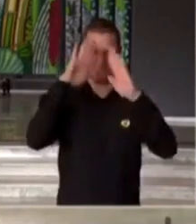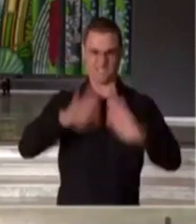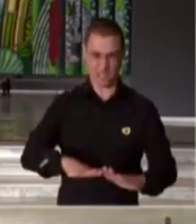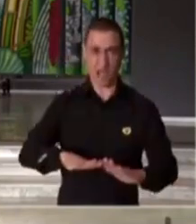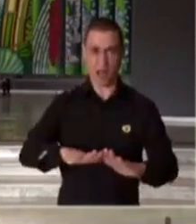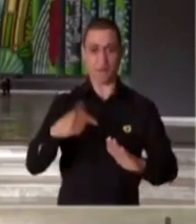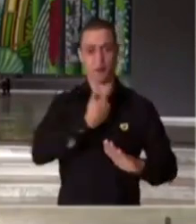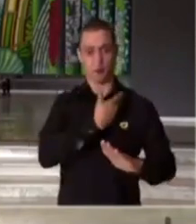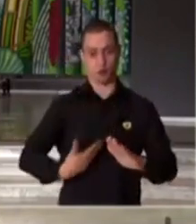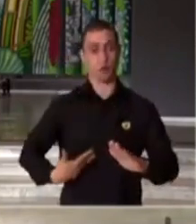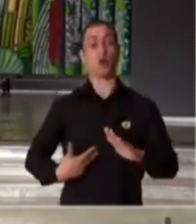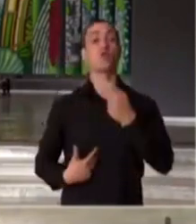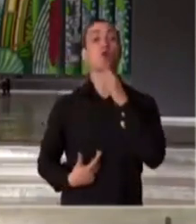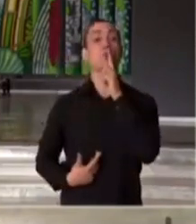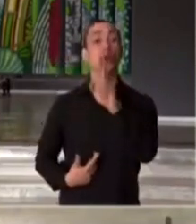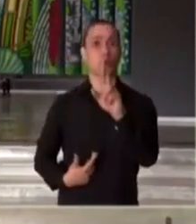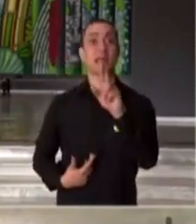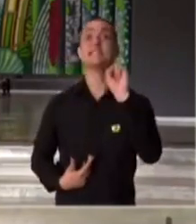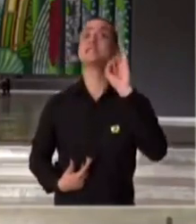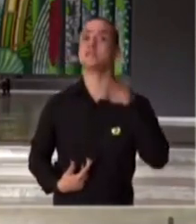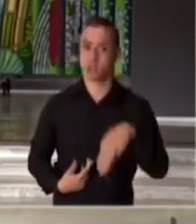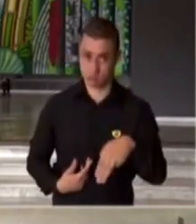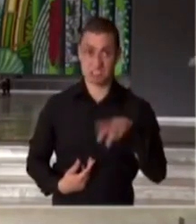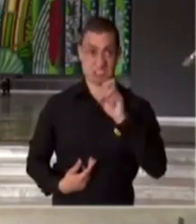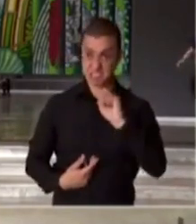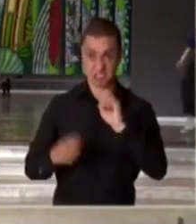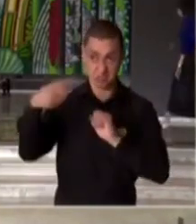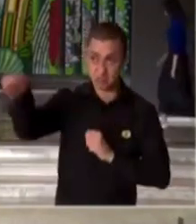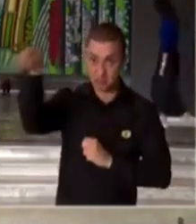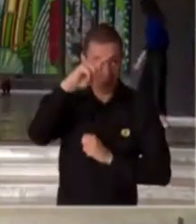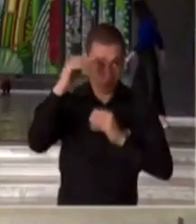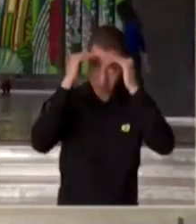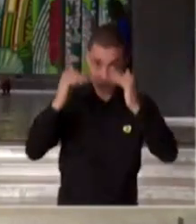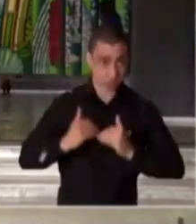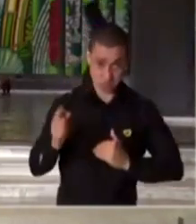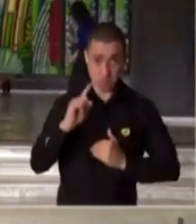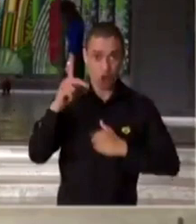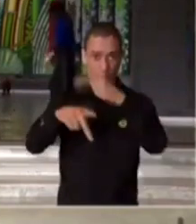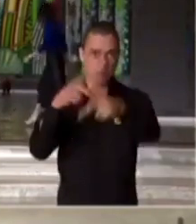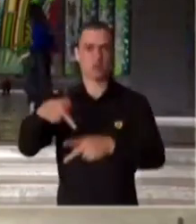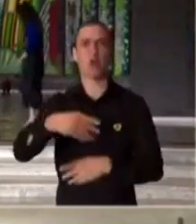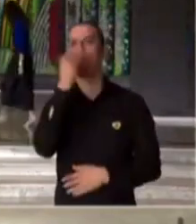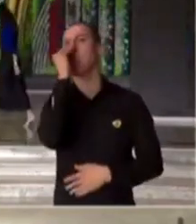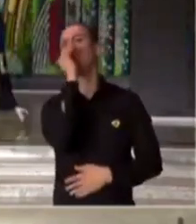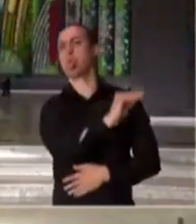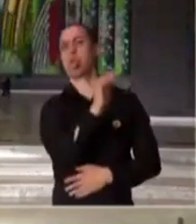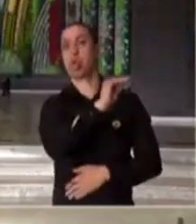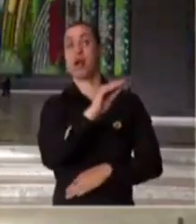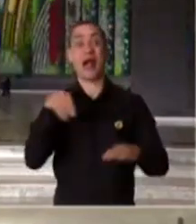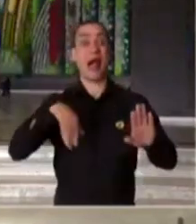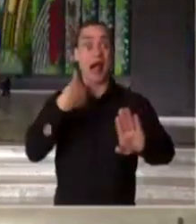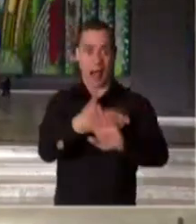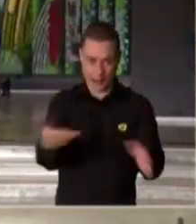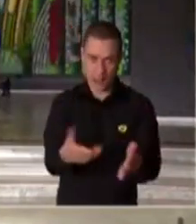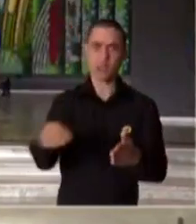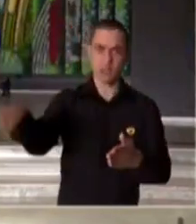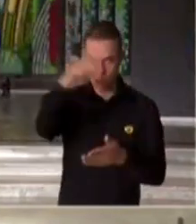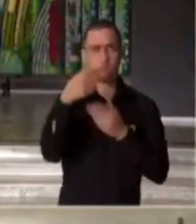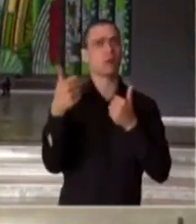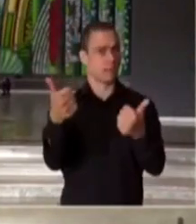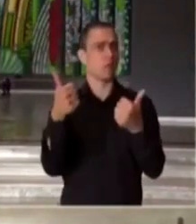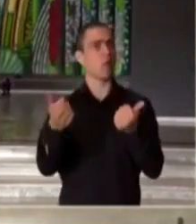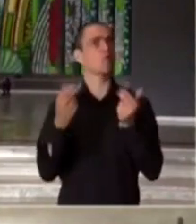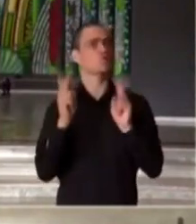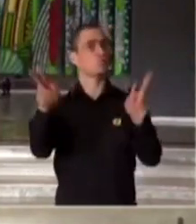A qualidade de governador, eu quero responder sim. Se não houver uma resposta correta da população, até aqui está havendo, espero que continue.